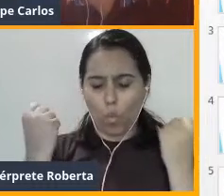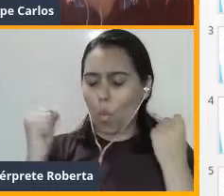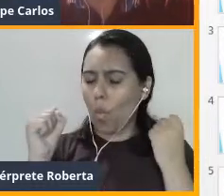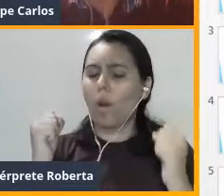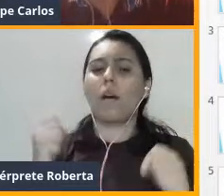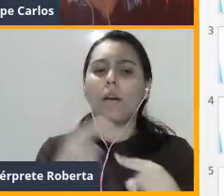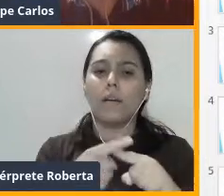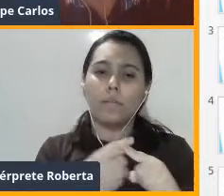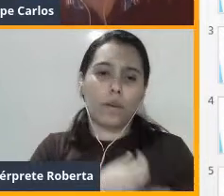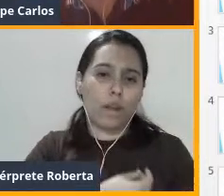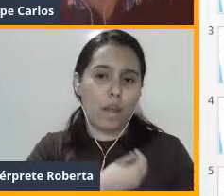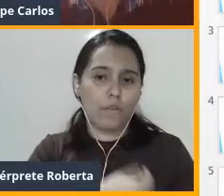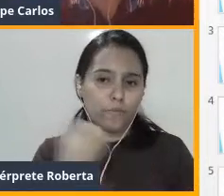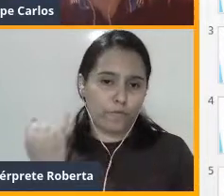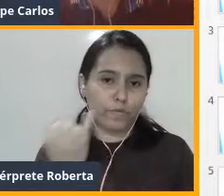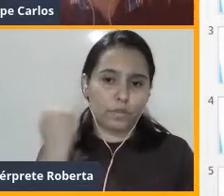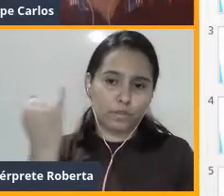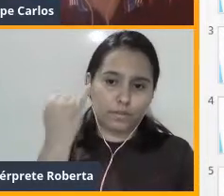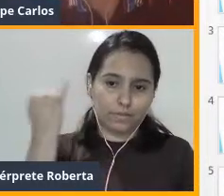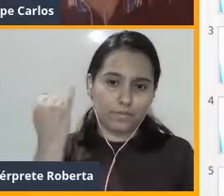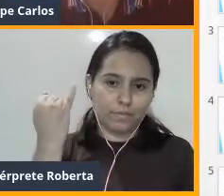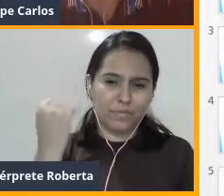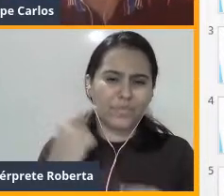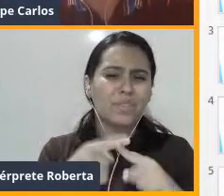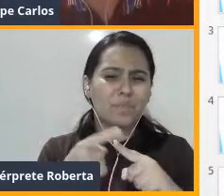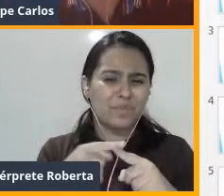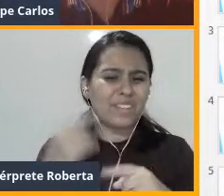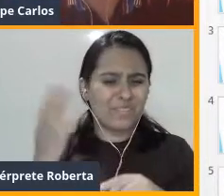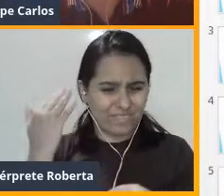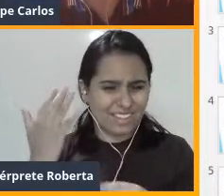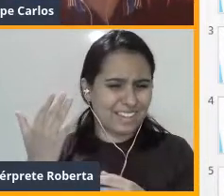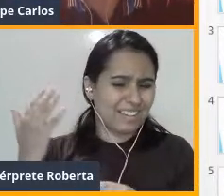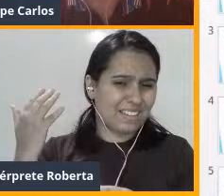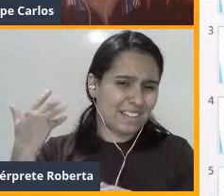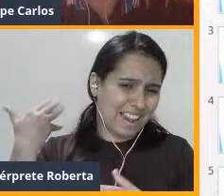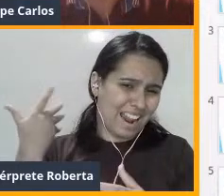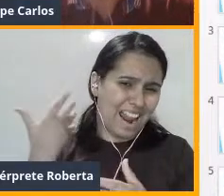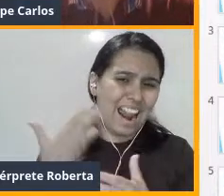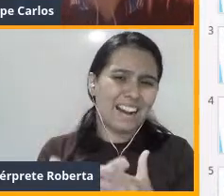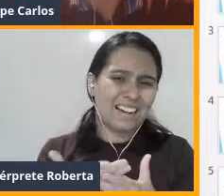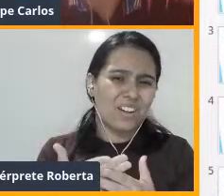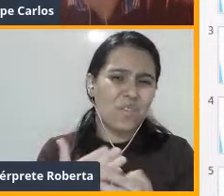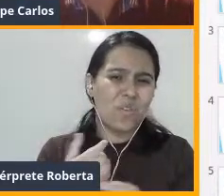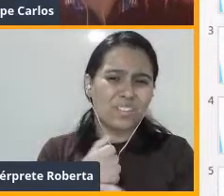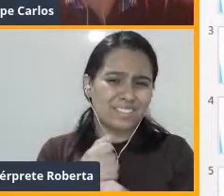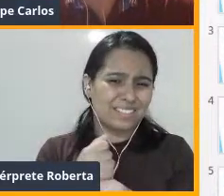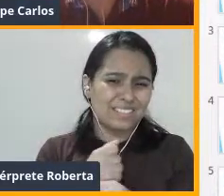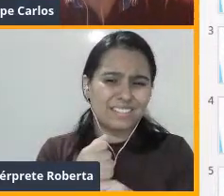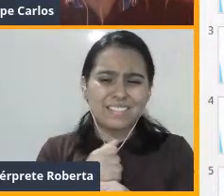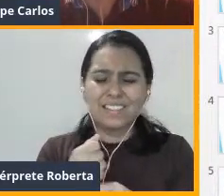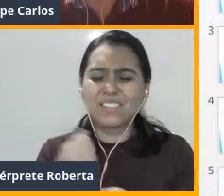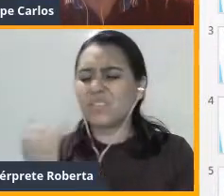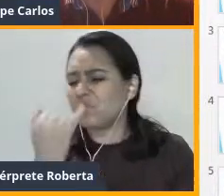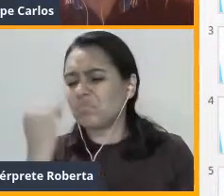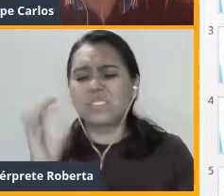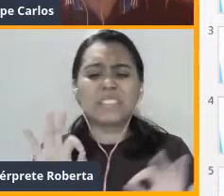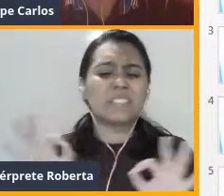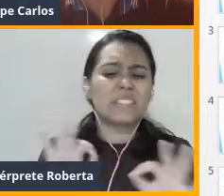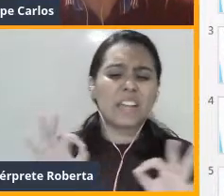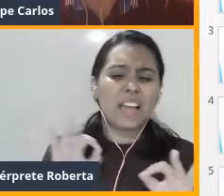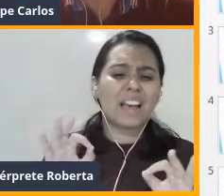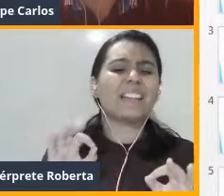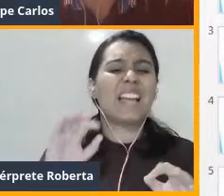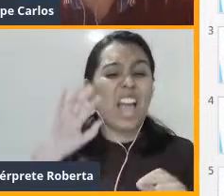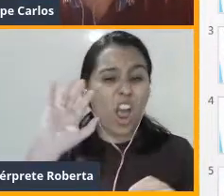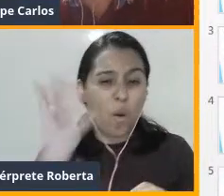no decorrer dos últimos anos. A gente vem entendendo mais a importância disso e, depois dessa pandemia, deu para